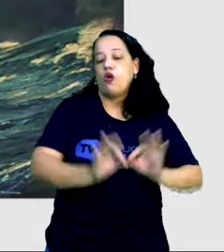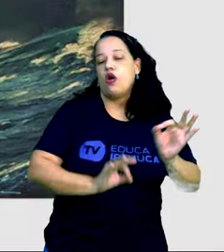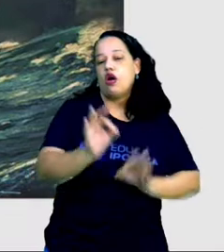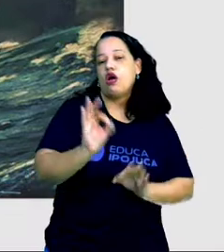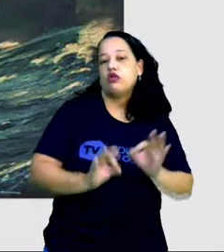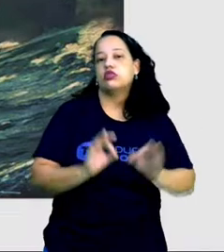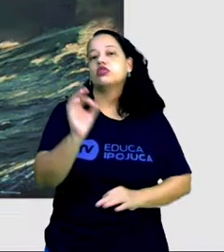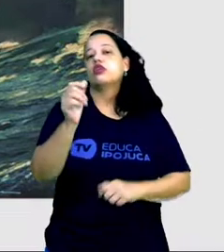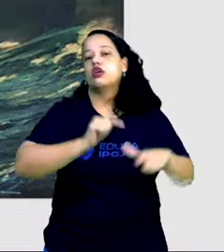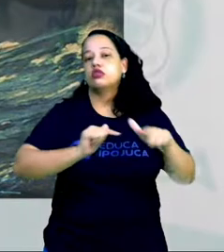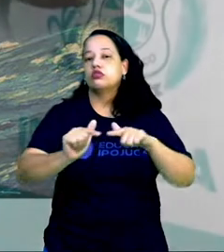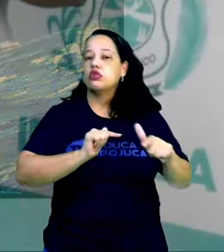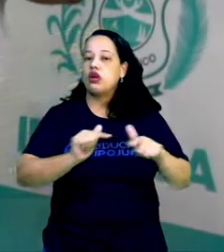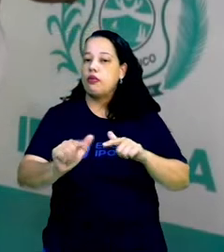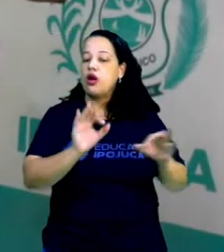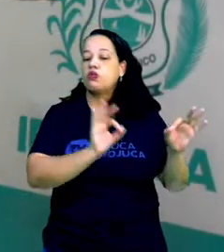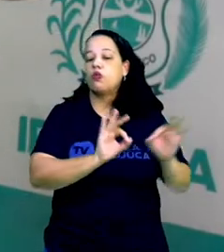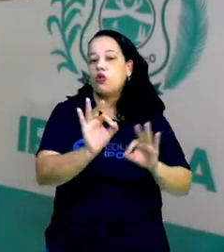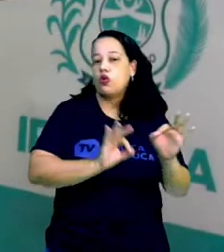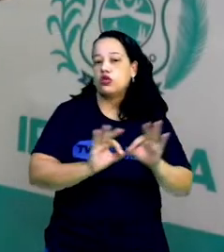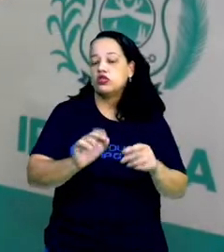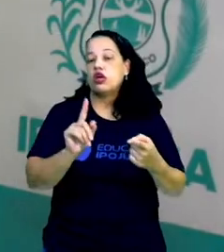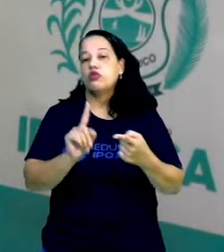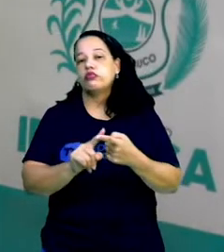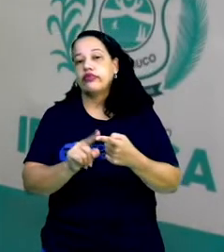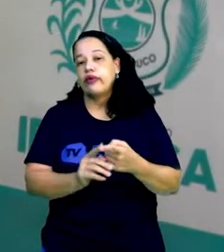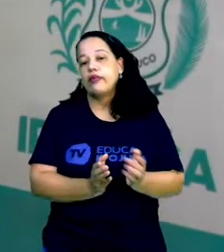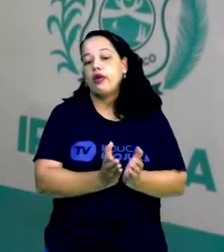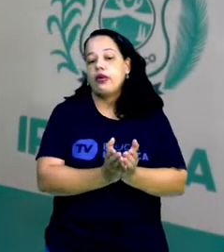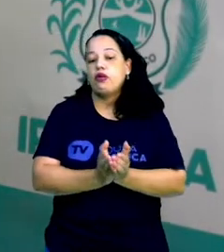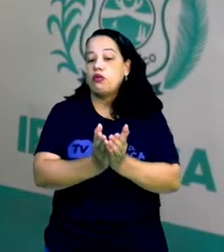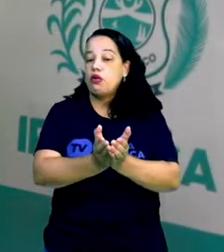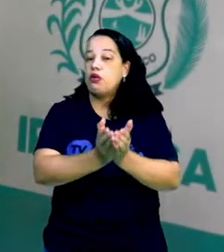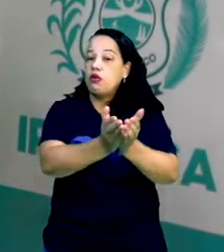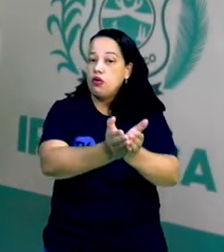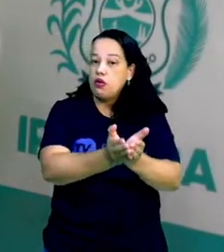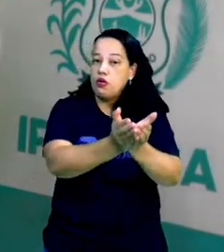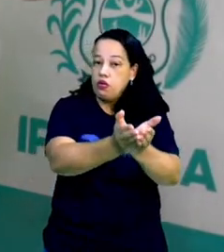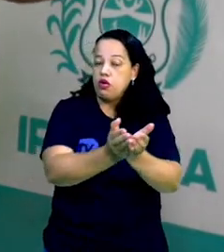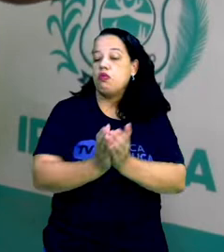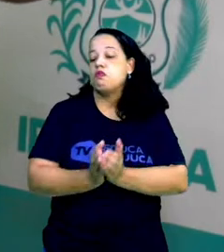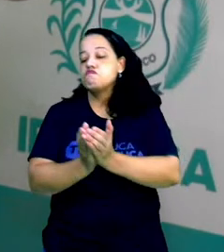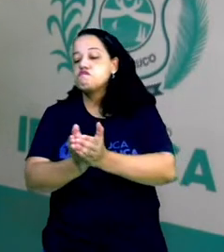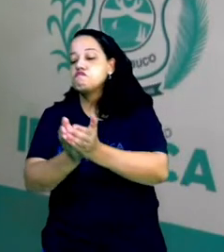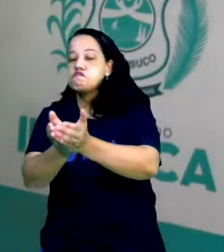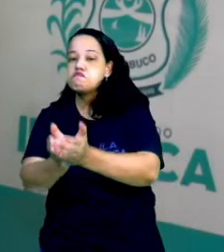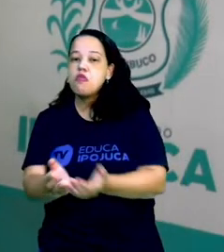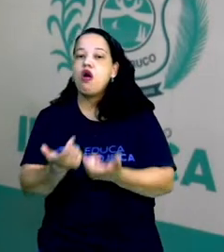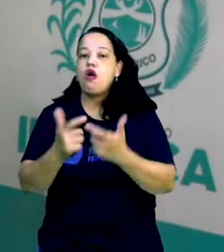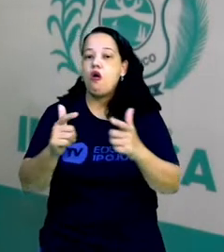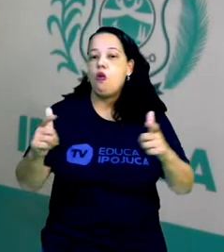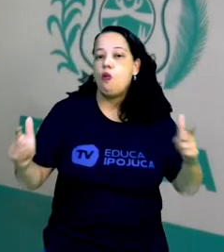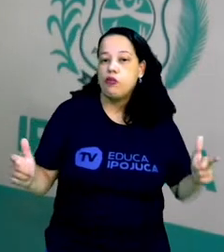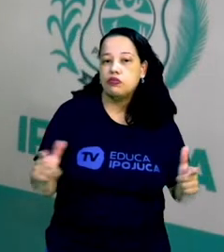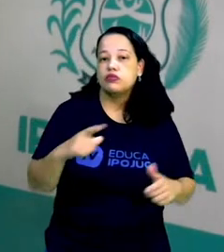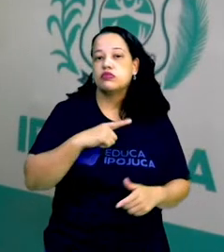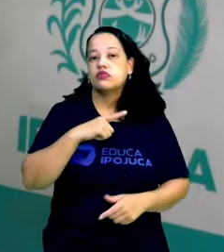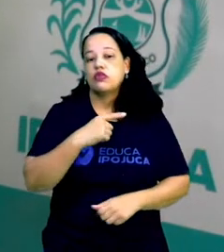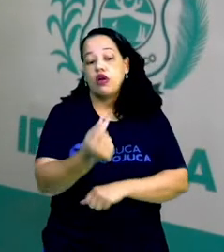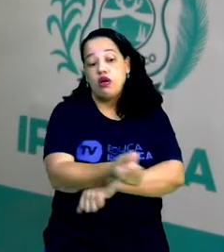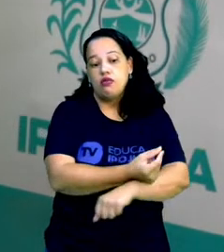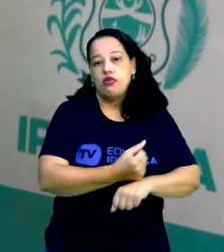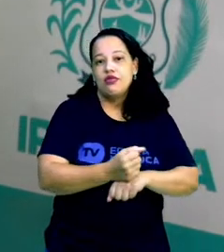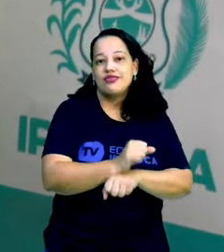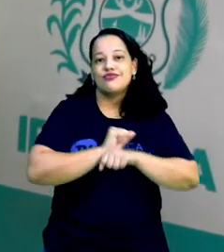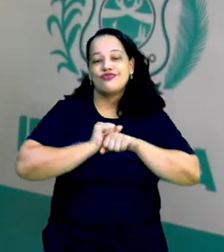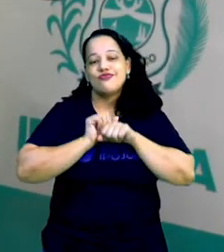Também pela expansão marítima, porque através dessa expansão marítima, o capitalismo, ele foi